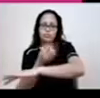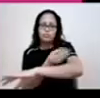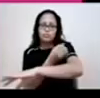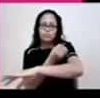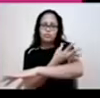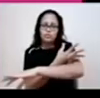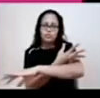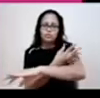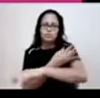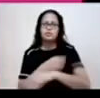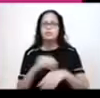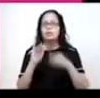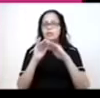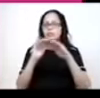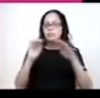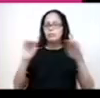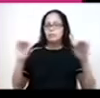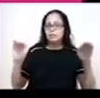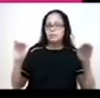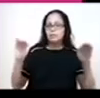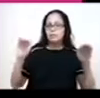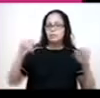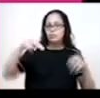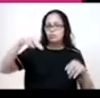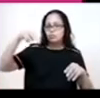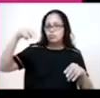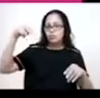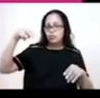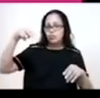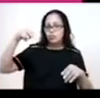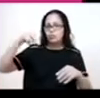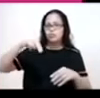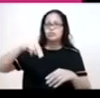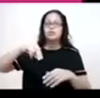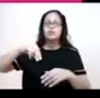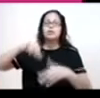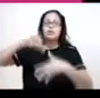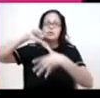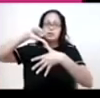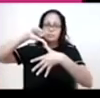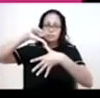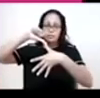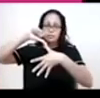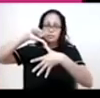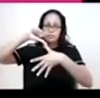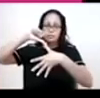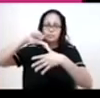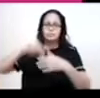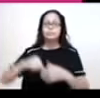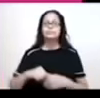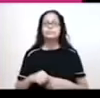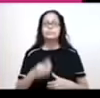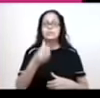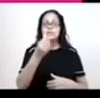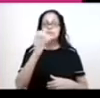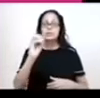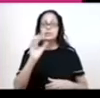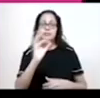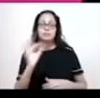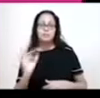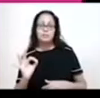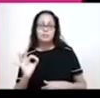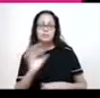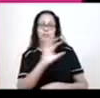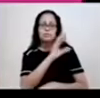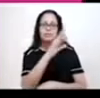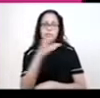Ocupa uma extensa planície do norte da América do Sul. Então não é uma região montanhosa, é uma região mais plana. 60%